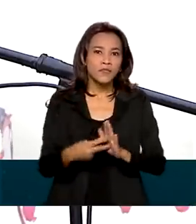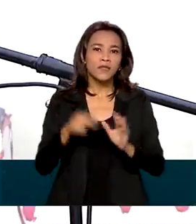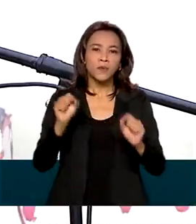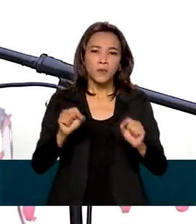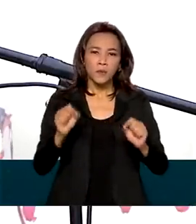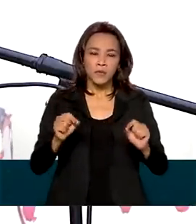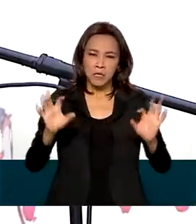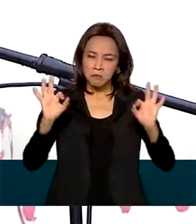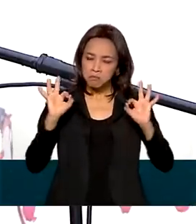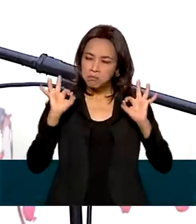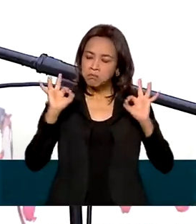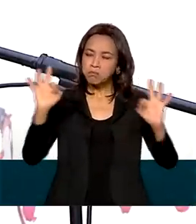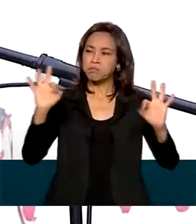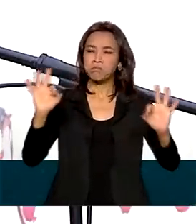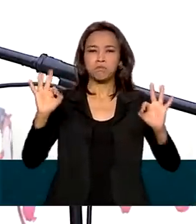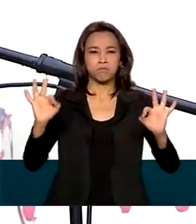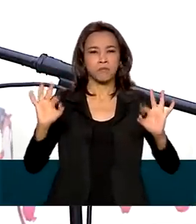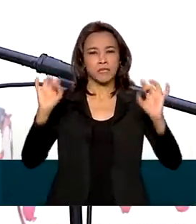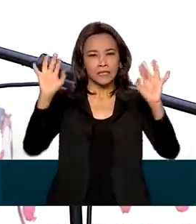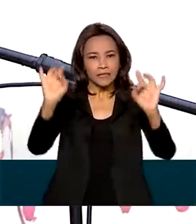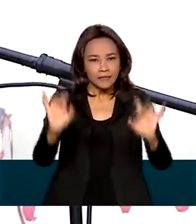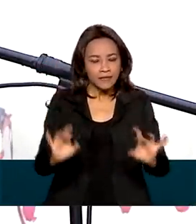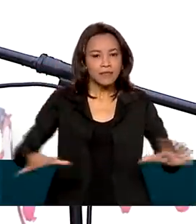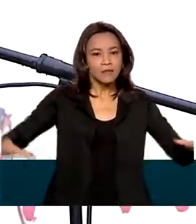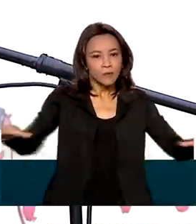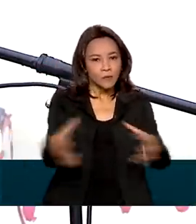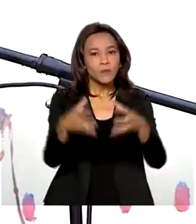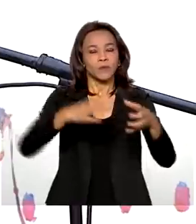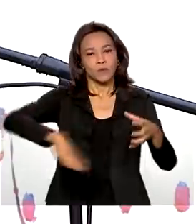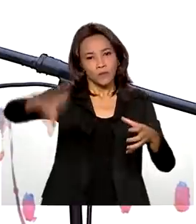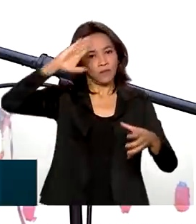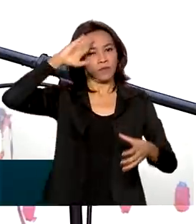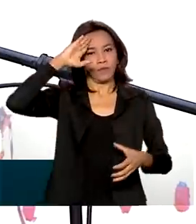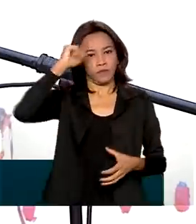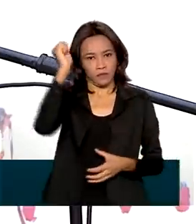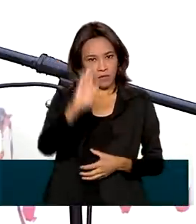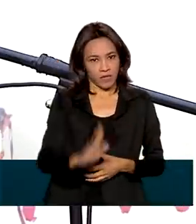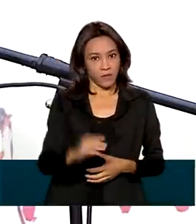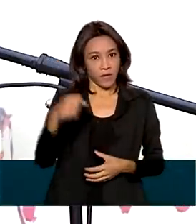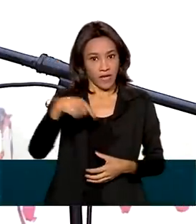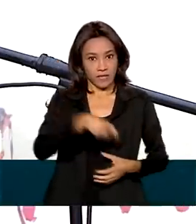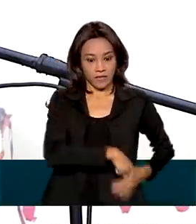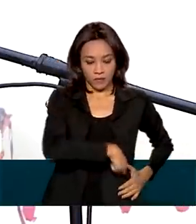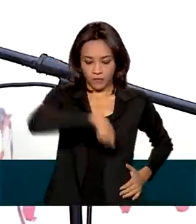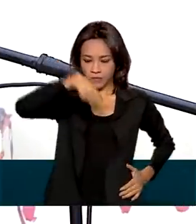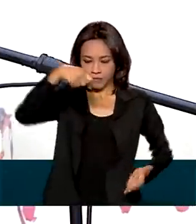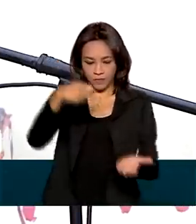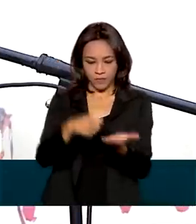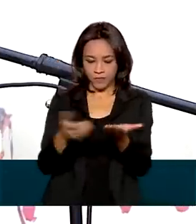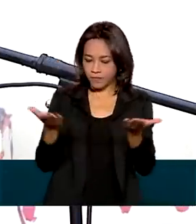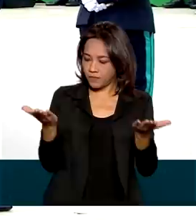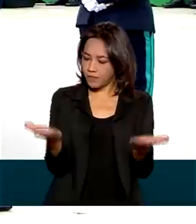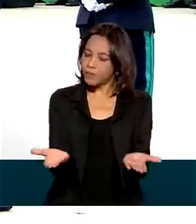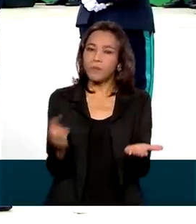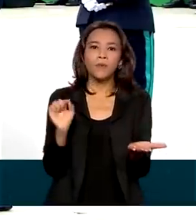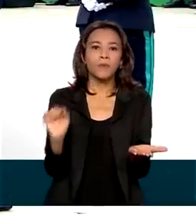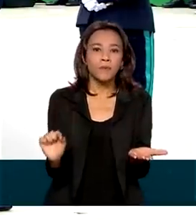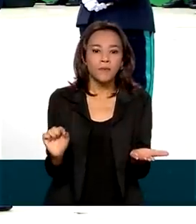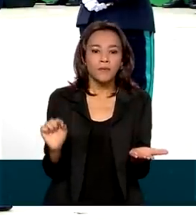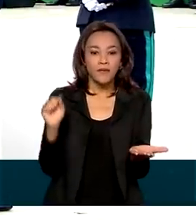sublime das virtudes militares do soldado brasileiro. Título que só se ostenta pelo mérito.